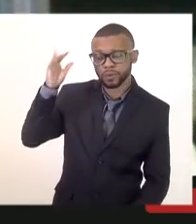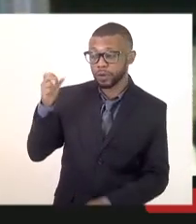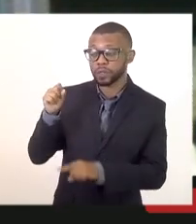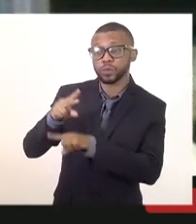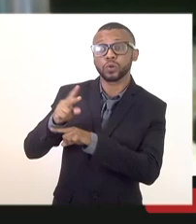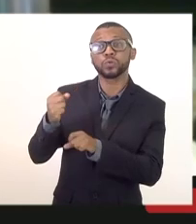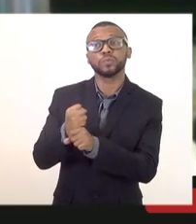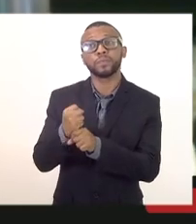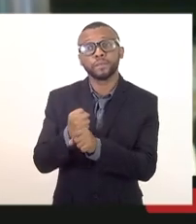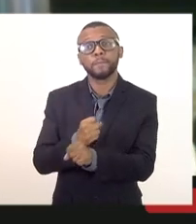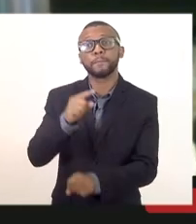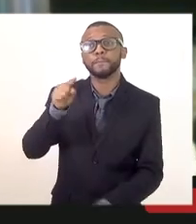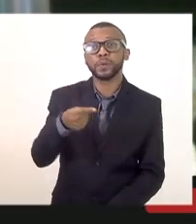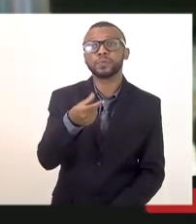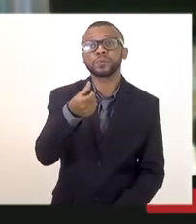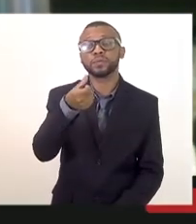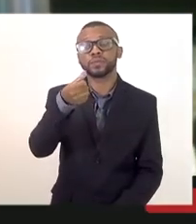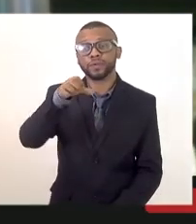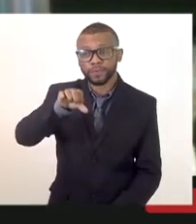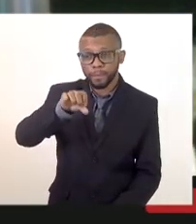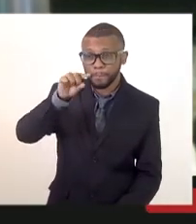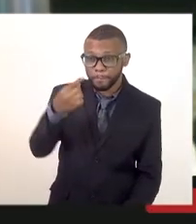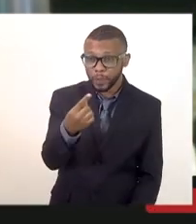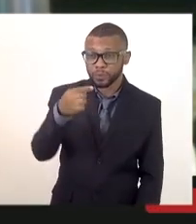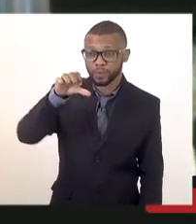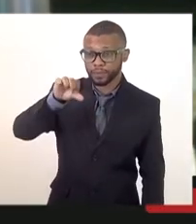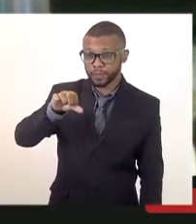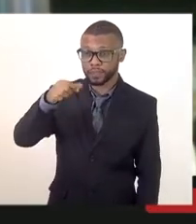corporação chegou até o